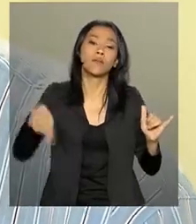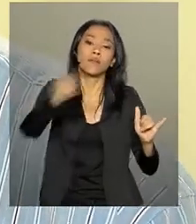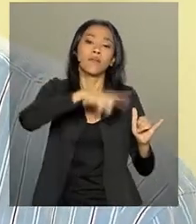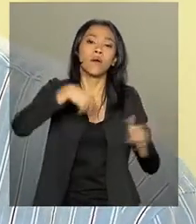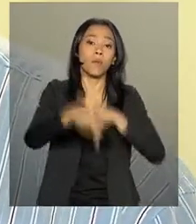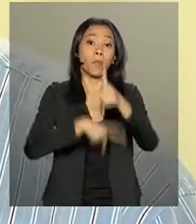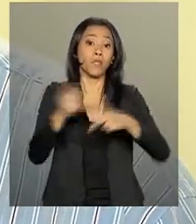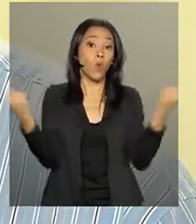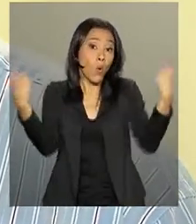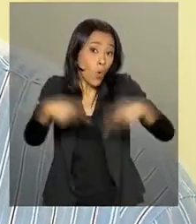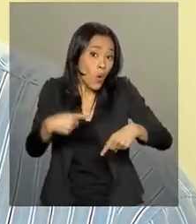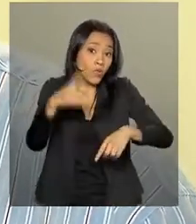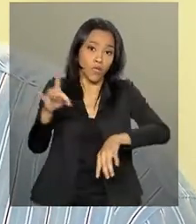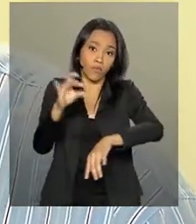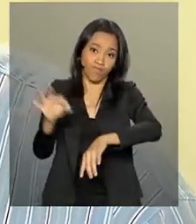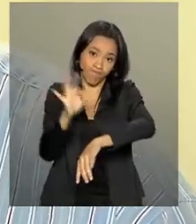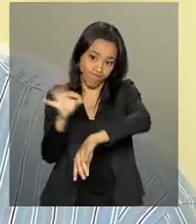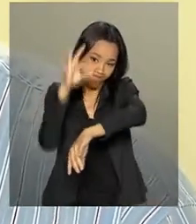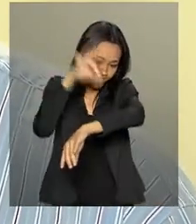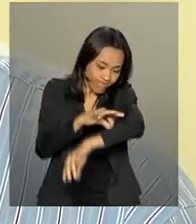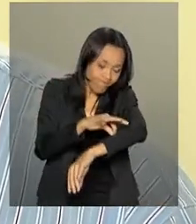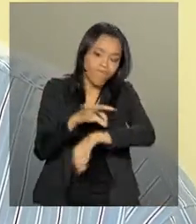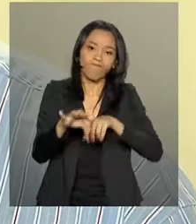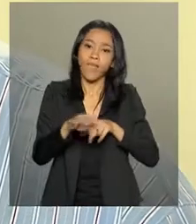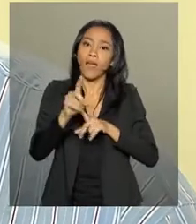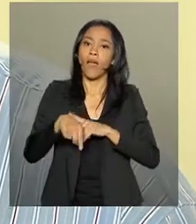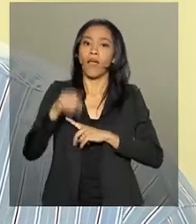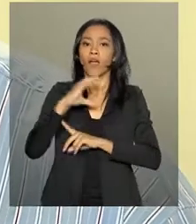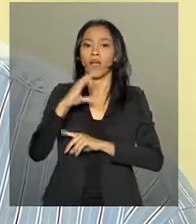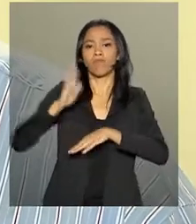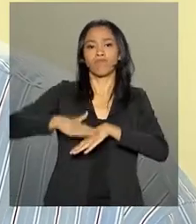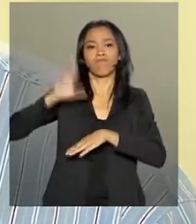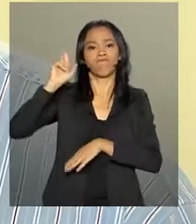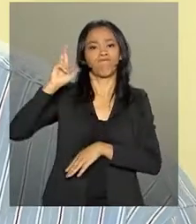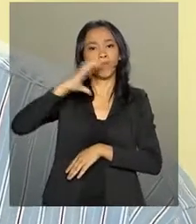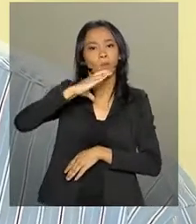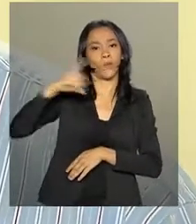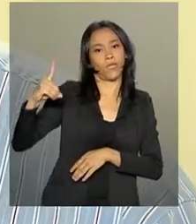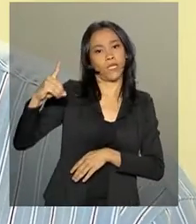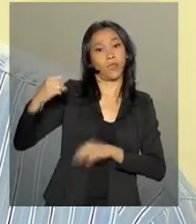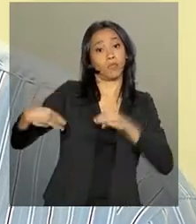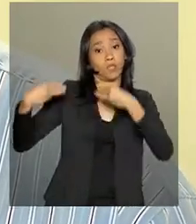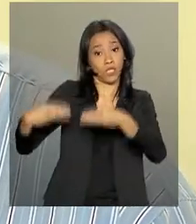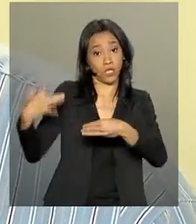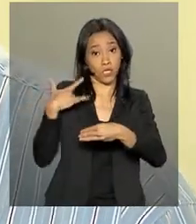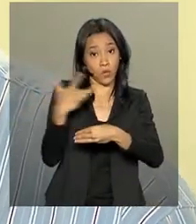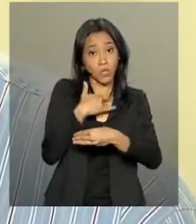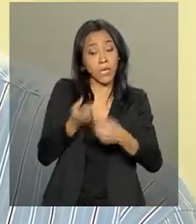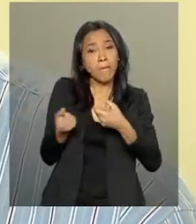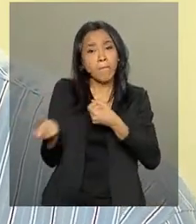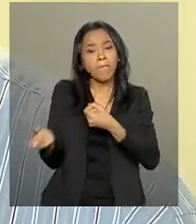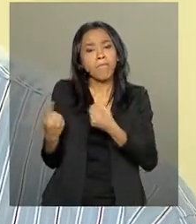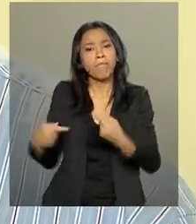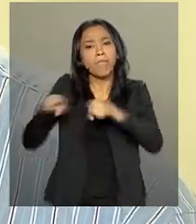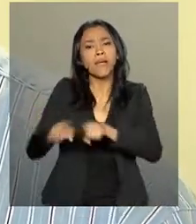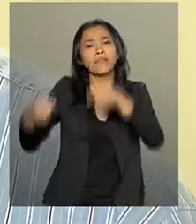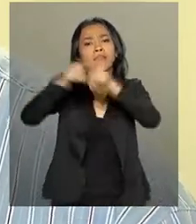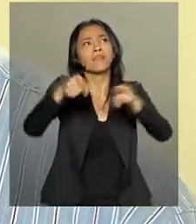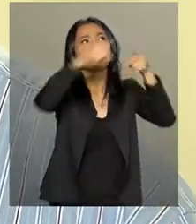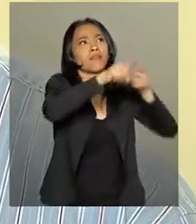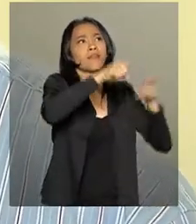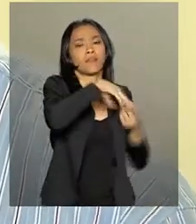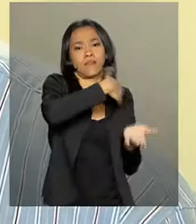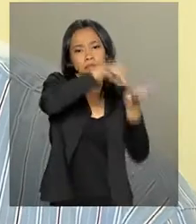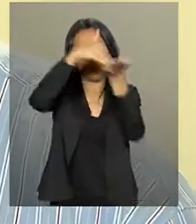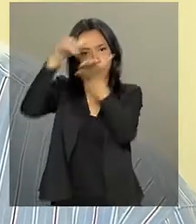vetor. Essa campanha está sendo coordenada pelo Ministério da Saúde em parceria com as secretarias estaduais de saúde